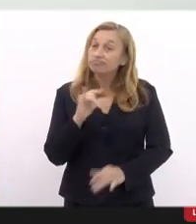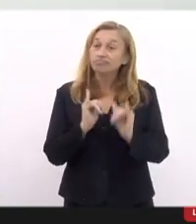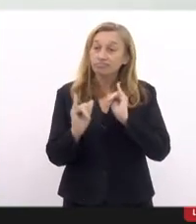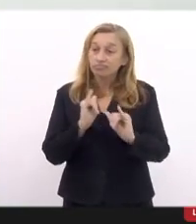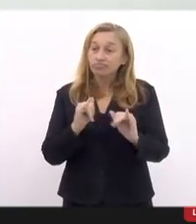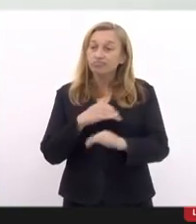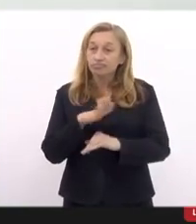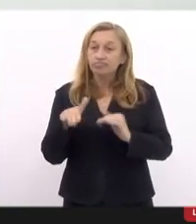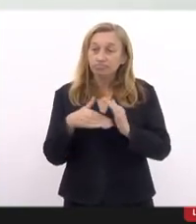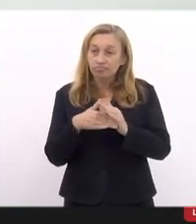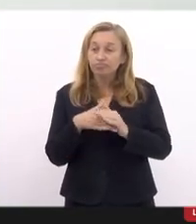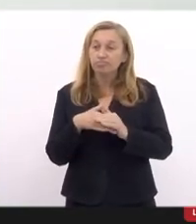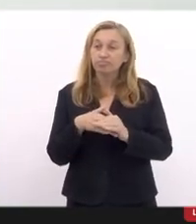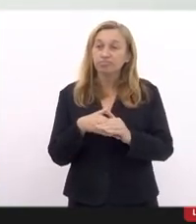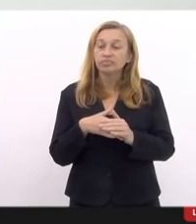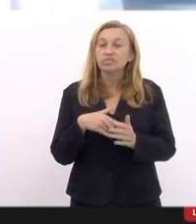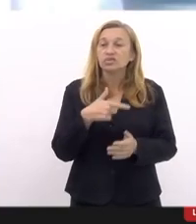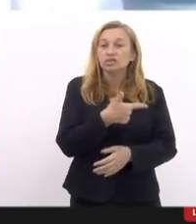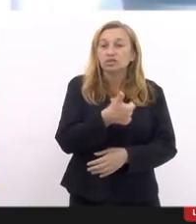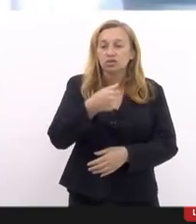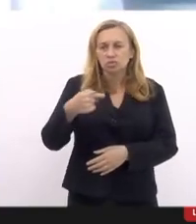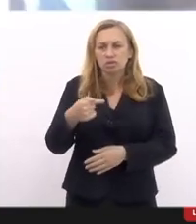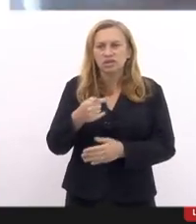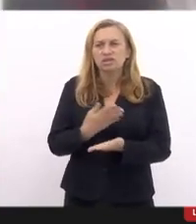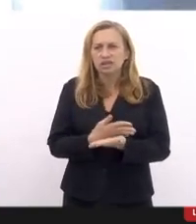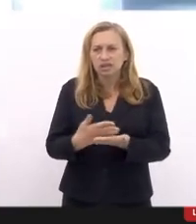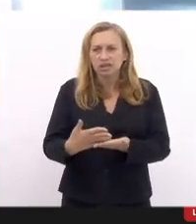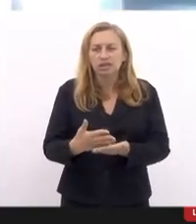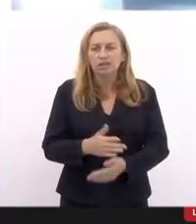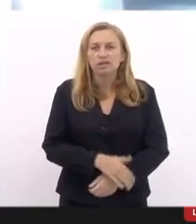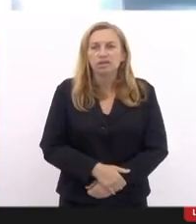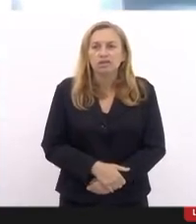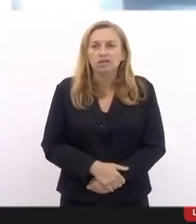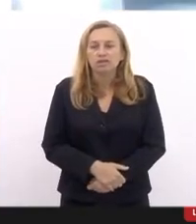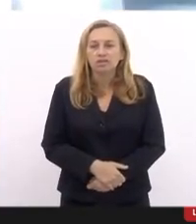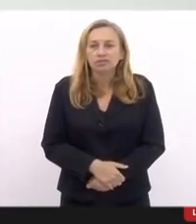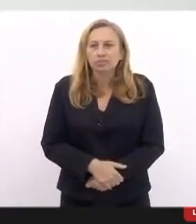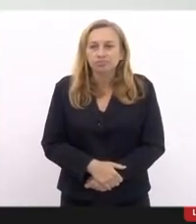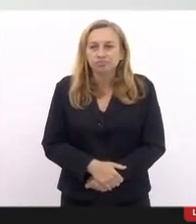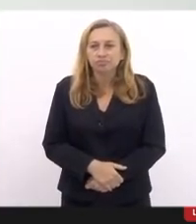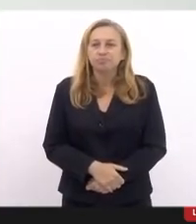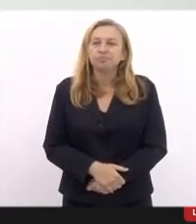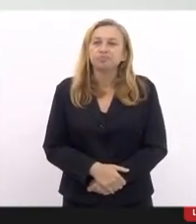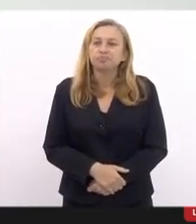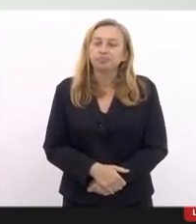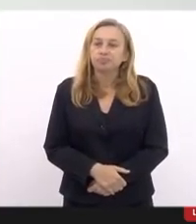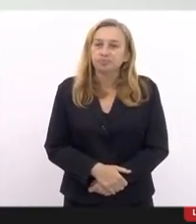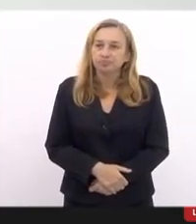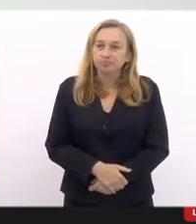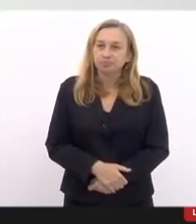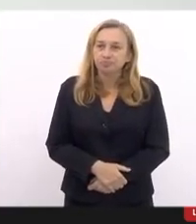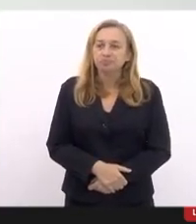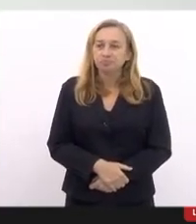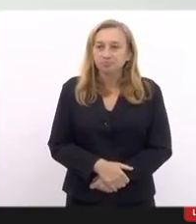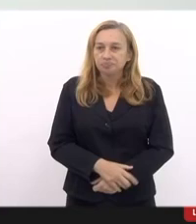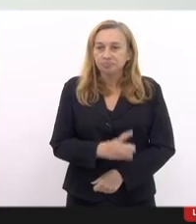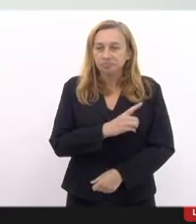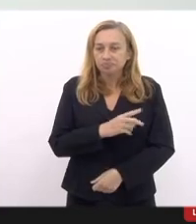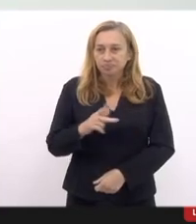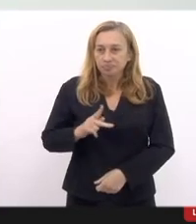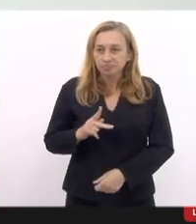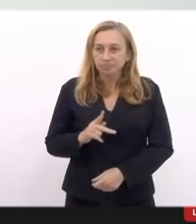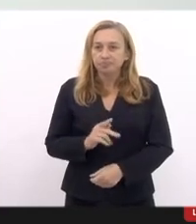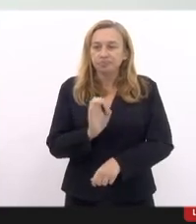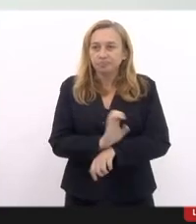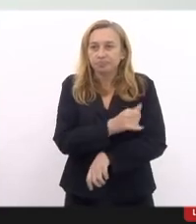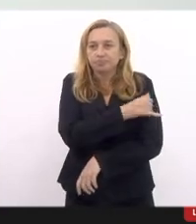relatórios, desde 2017. pela sua fala, tem isso bem amarrado. Desde 2017, a Defensoria Pública do Estado